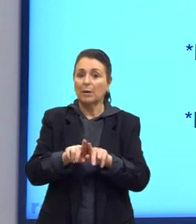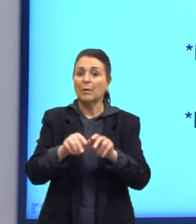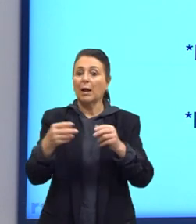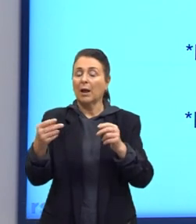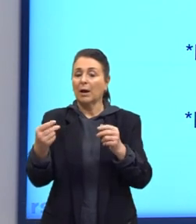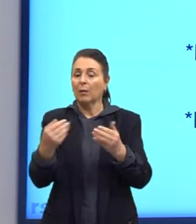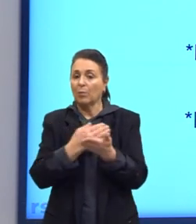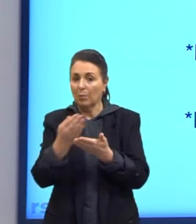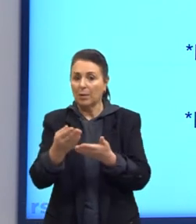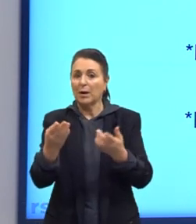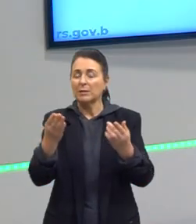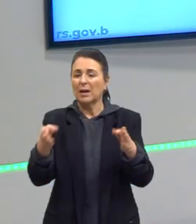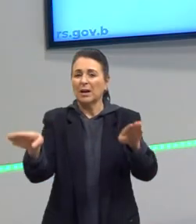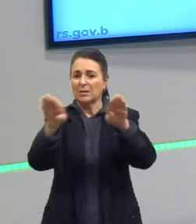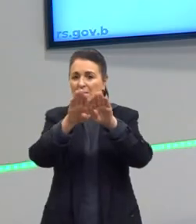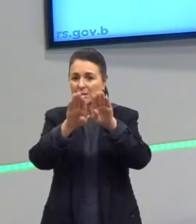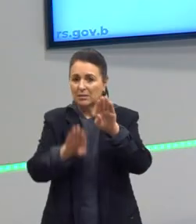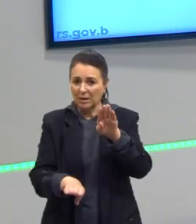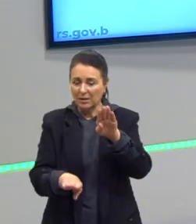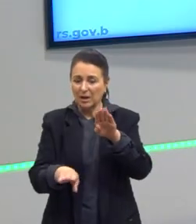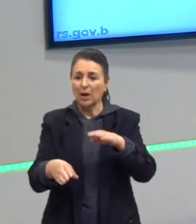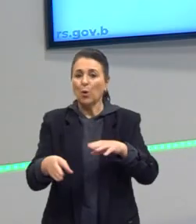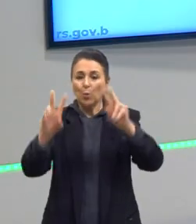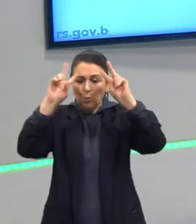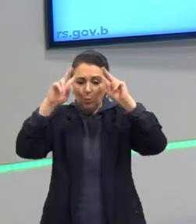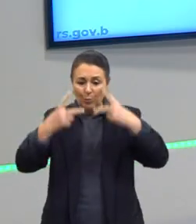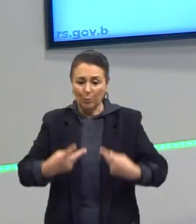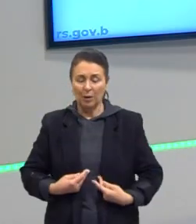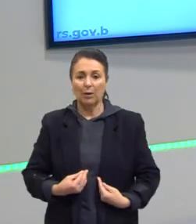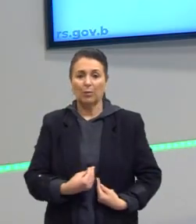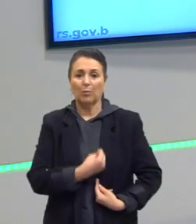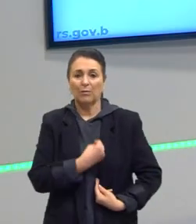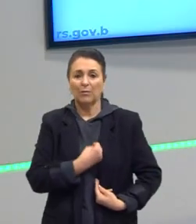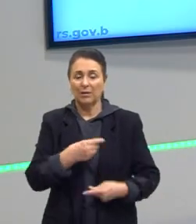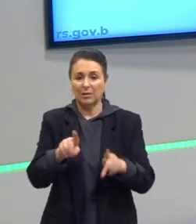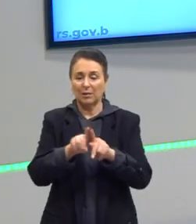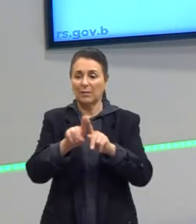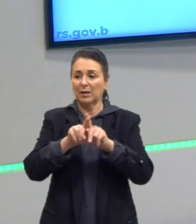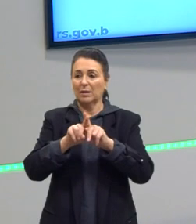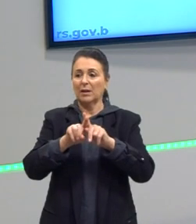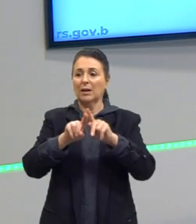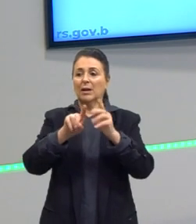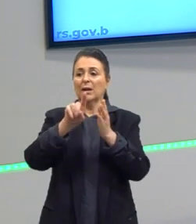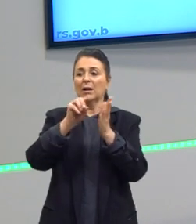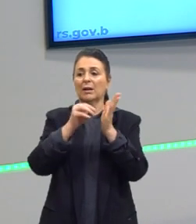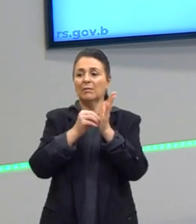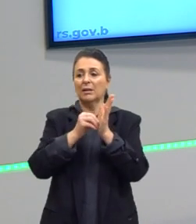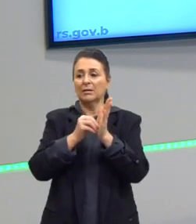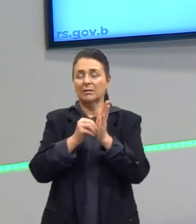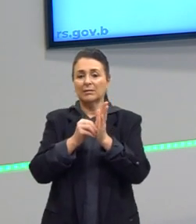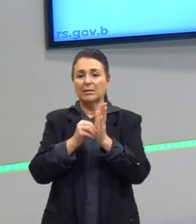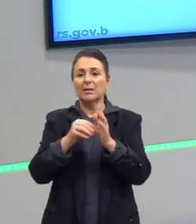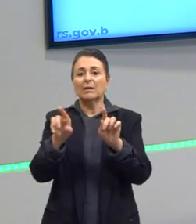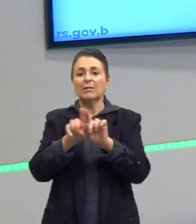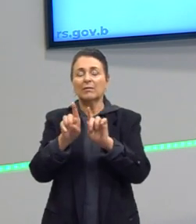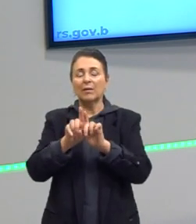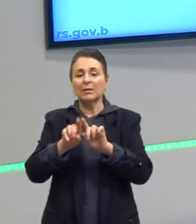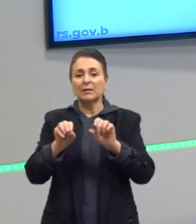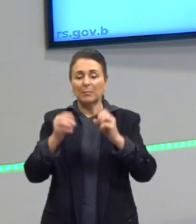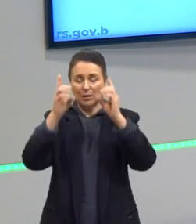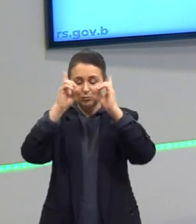a degradação da vida humana, desigualdade, além desses fatores econômicos, é uma degradação, é uma desumanização.